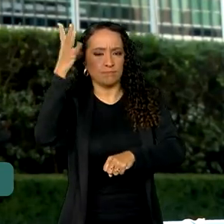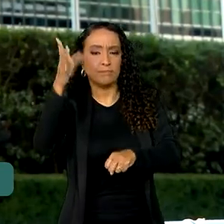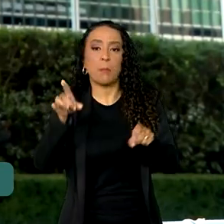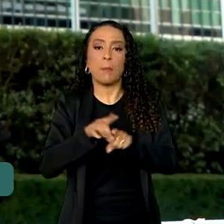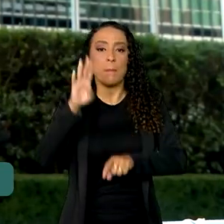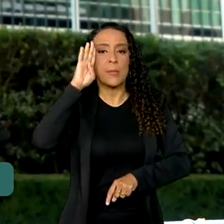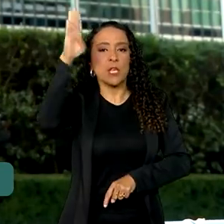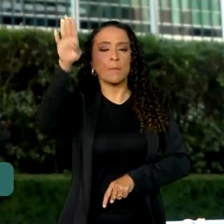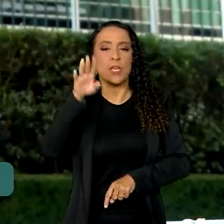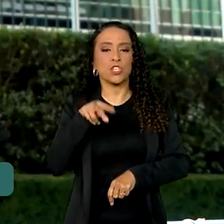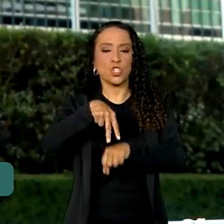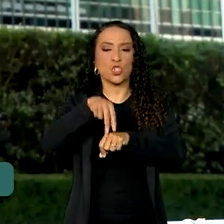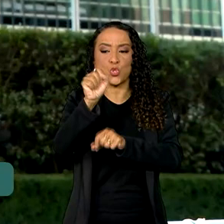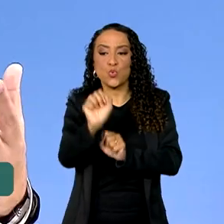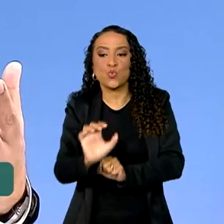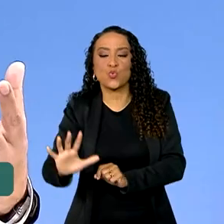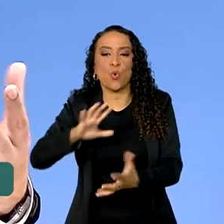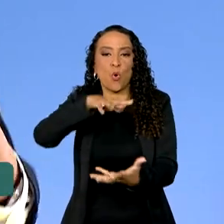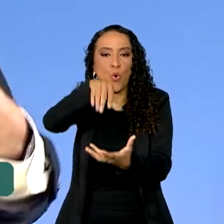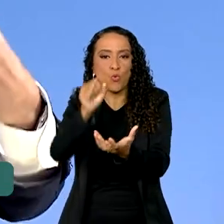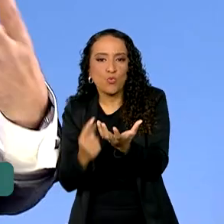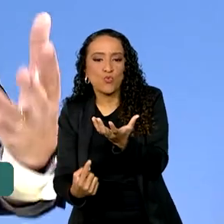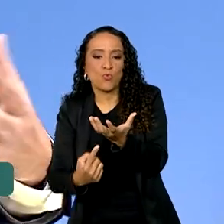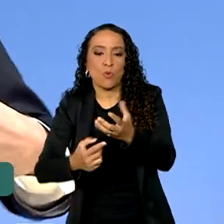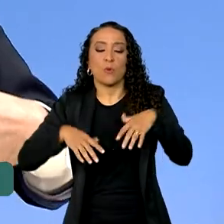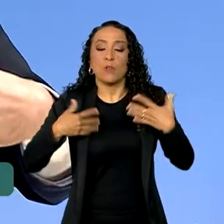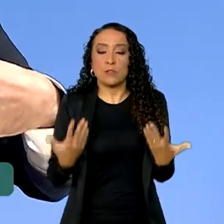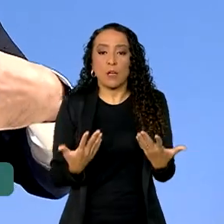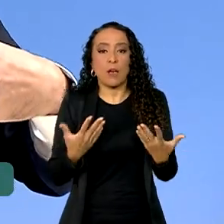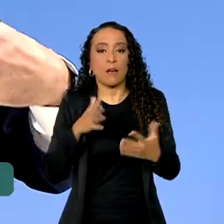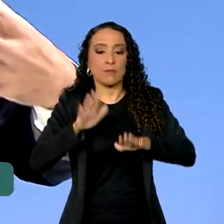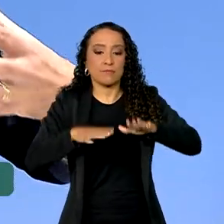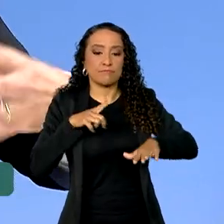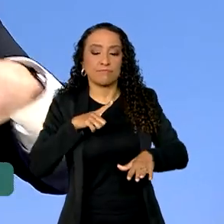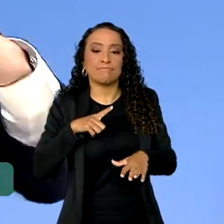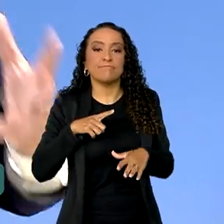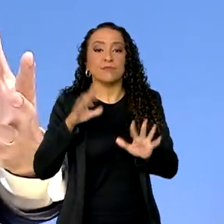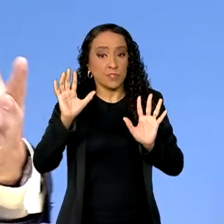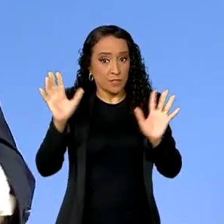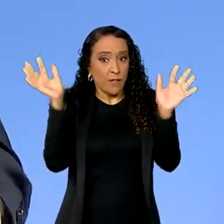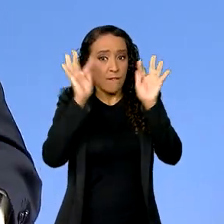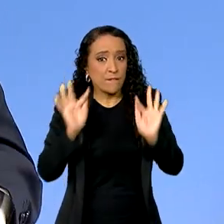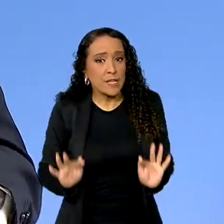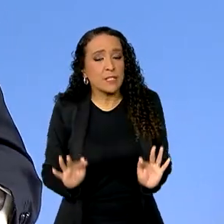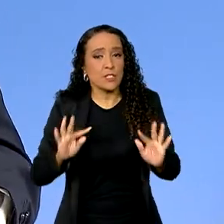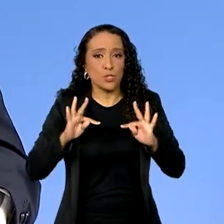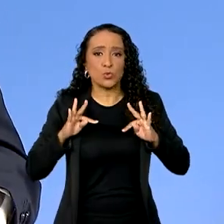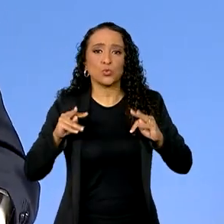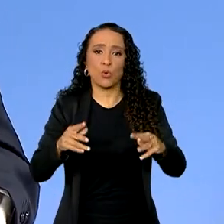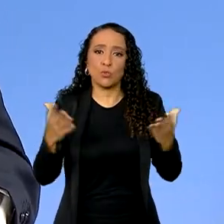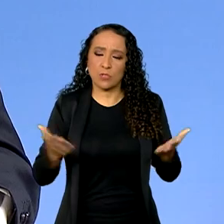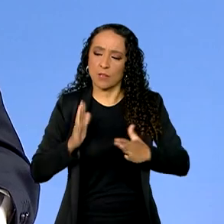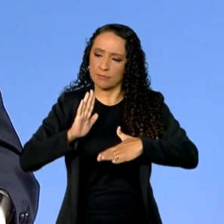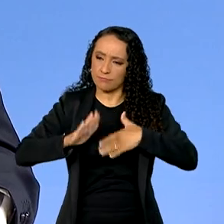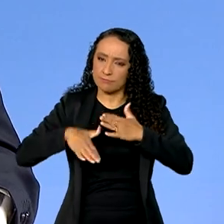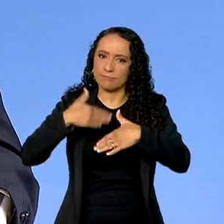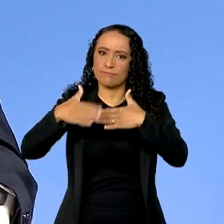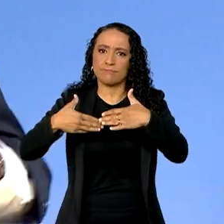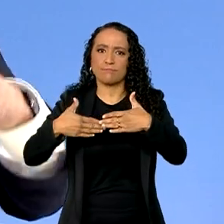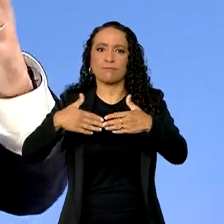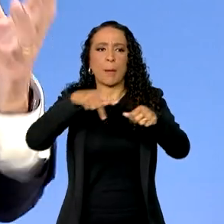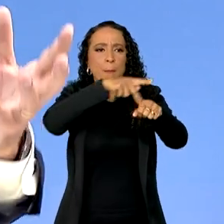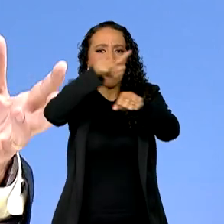Principalmente aquelas vozes do sul global. O Brasil vai dizer, olha, a gente está contente que todo mundo quer avançar no